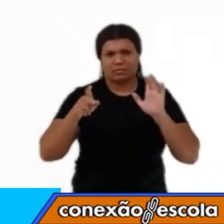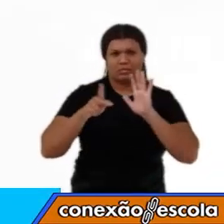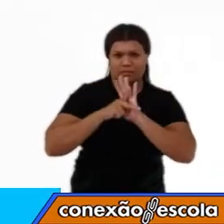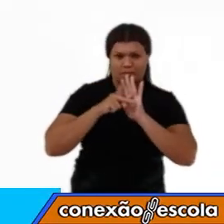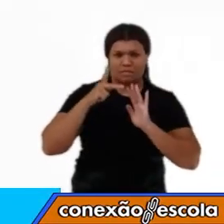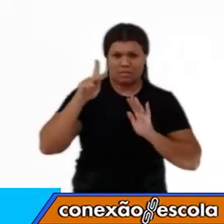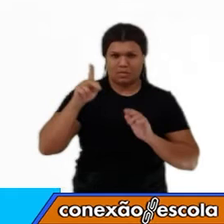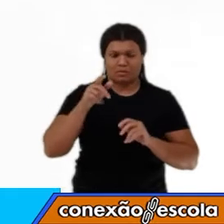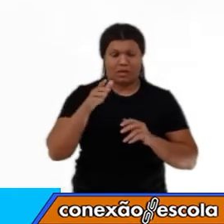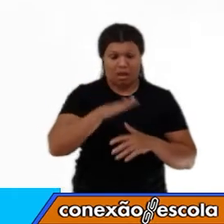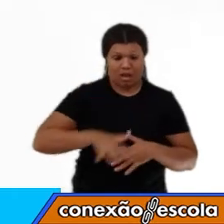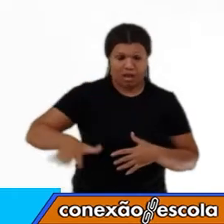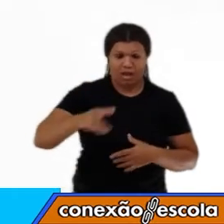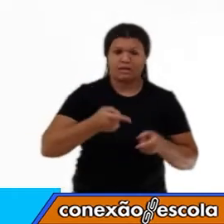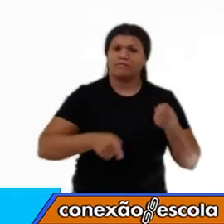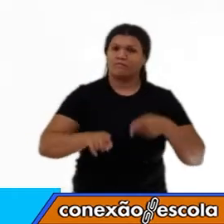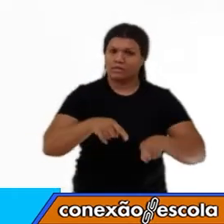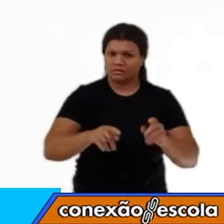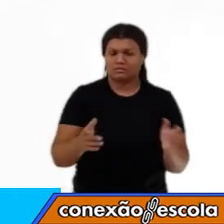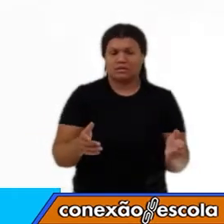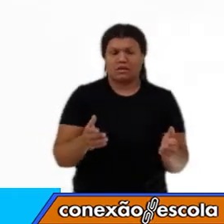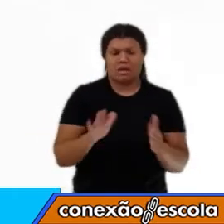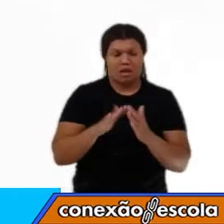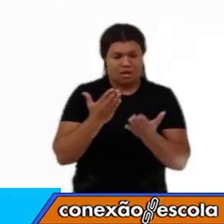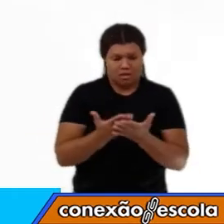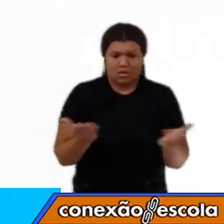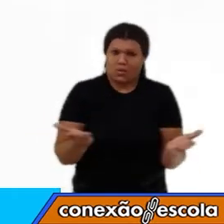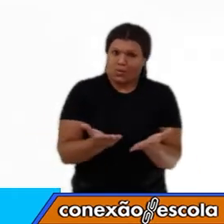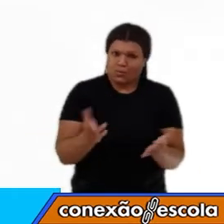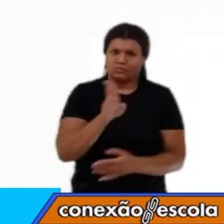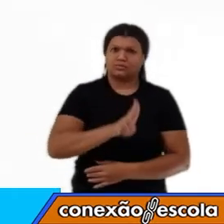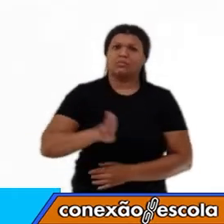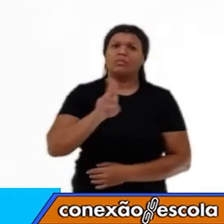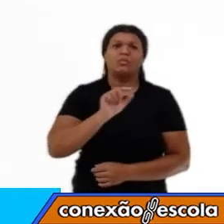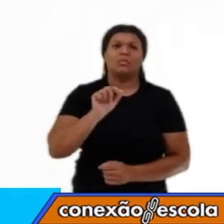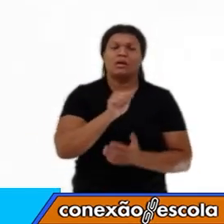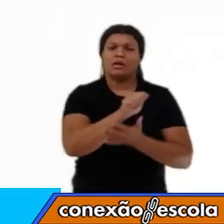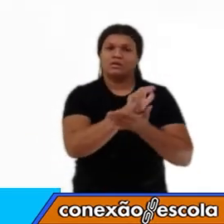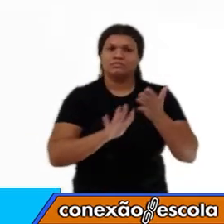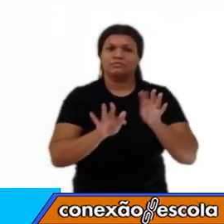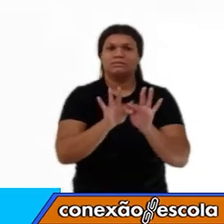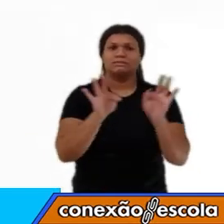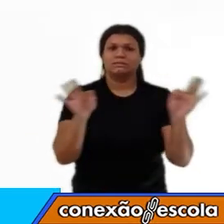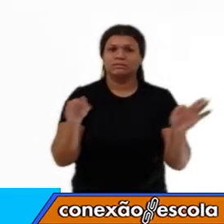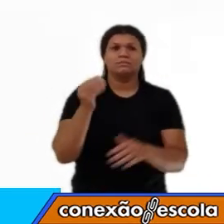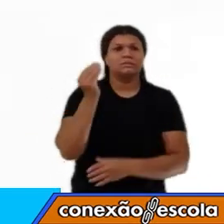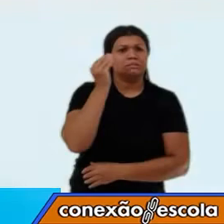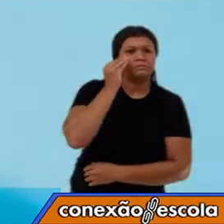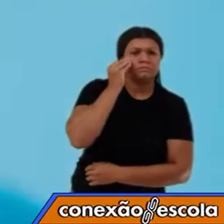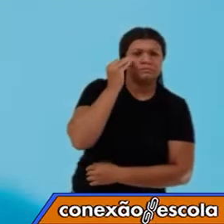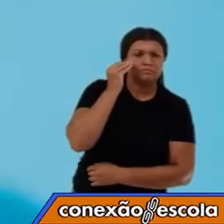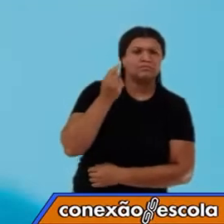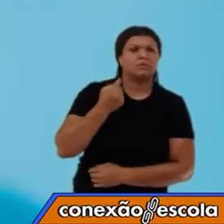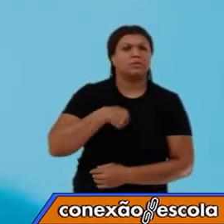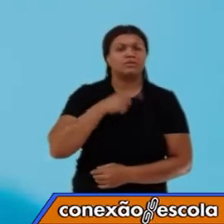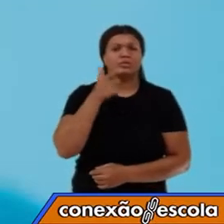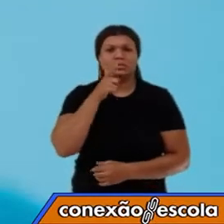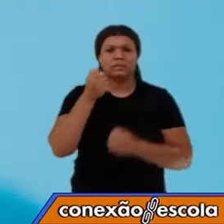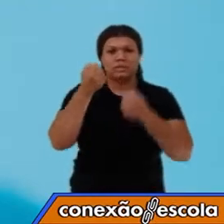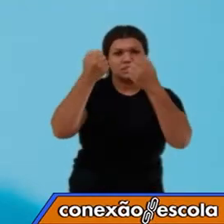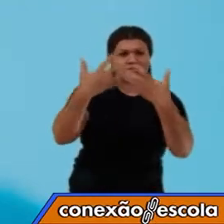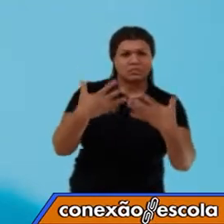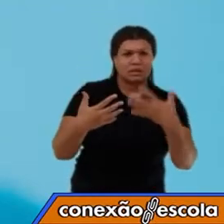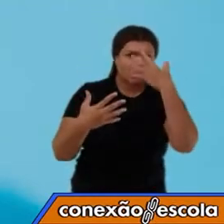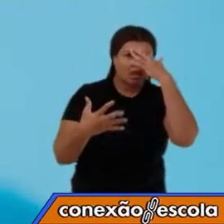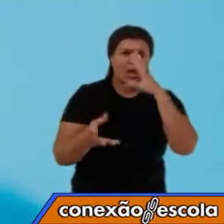física na nossa aula de hoje, e utilizamos aqui uma atividade simples de experimentação para materializar a